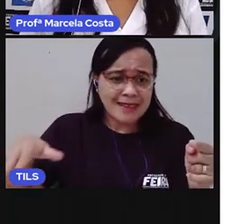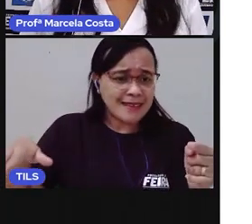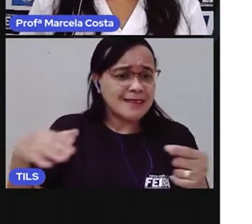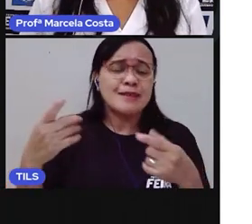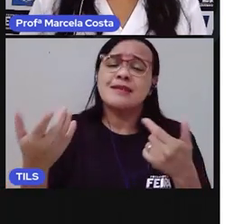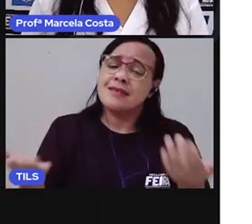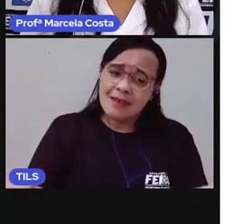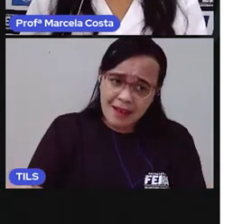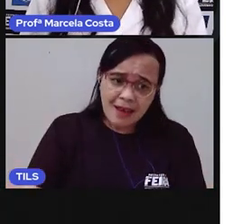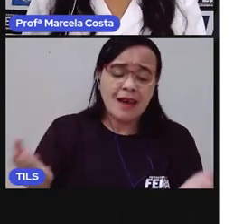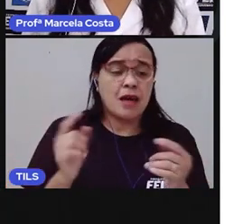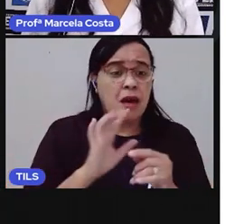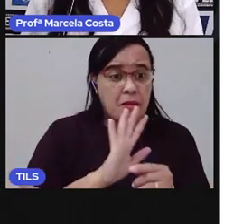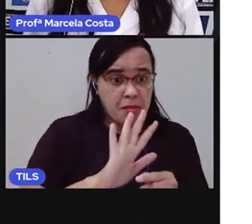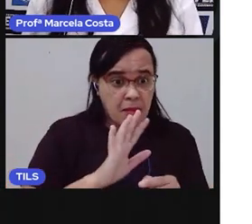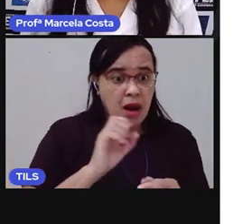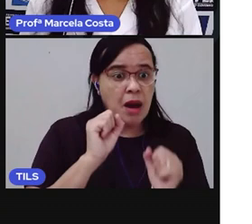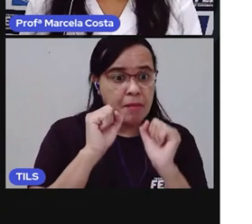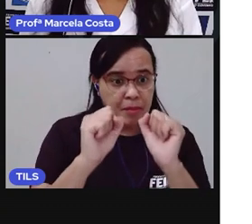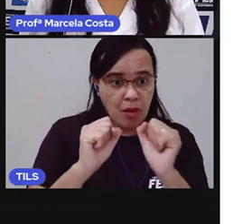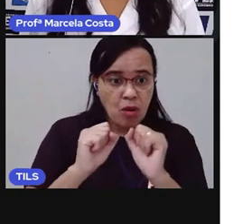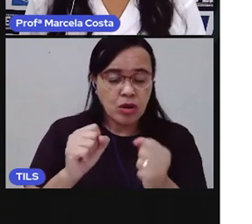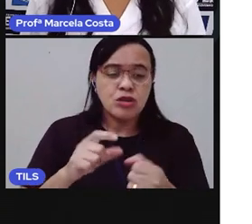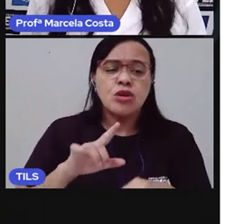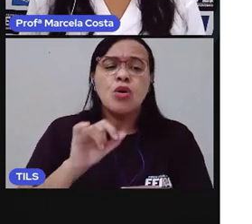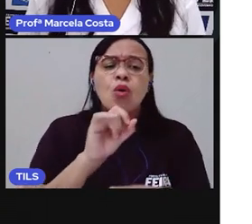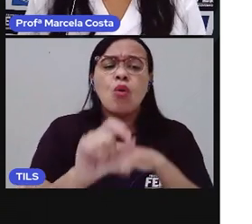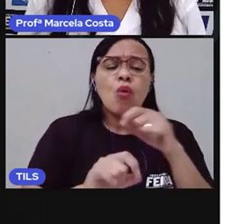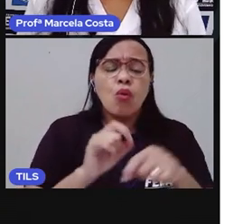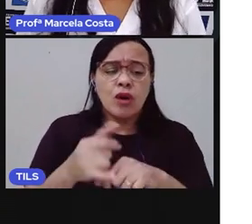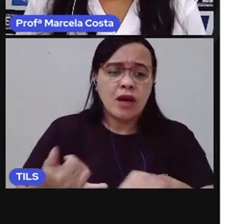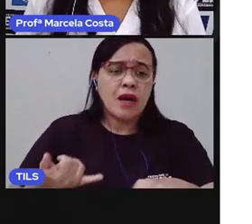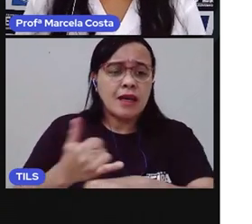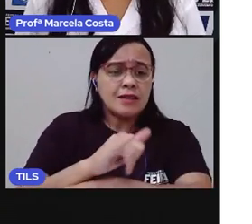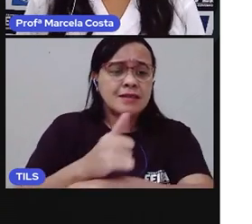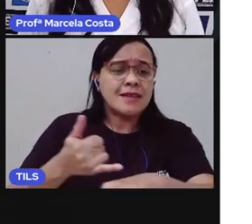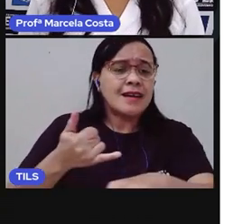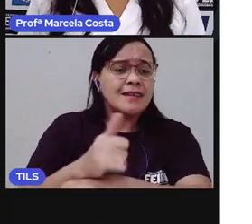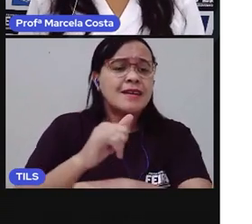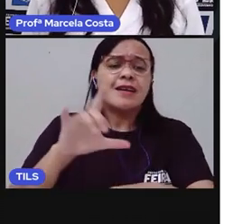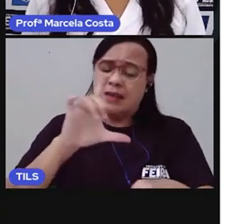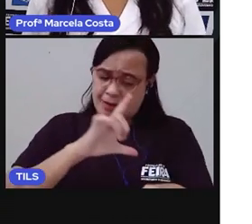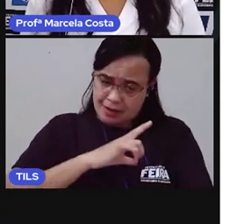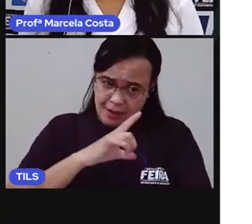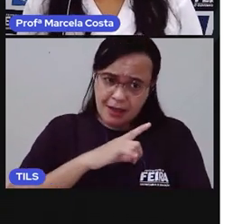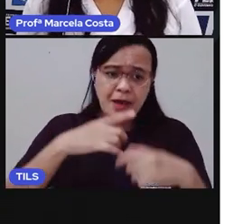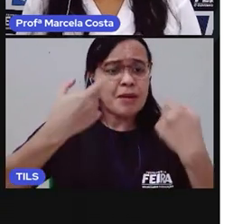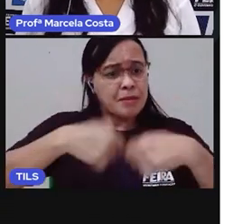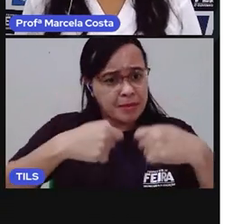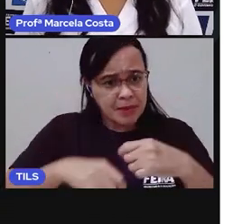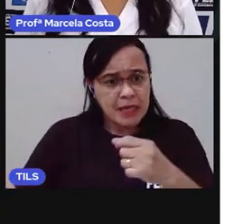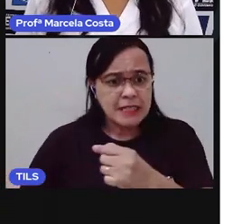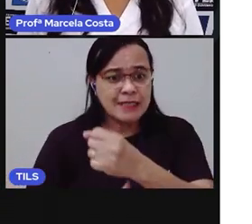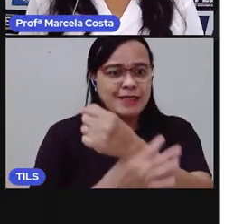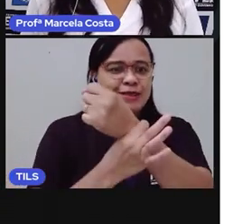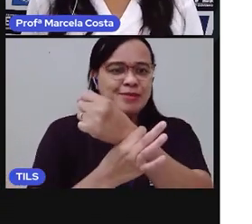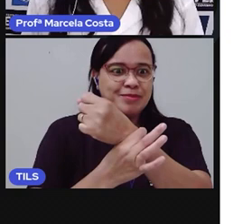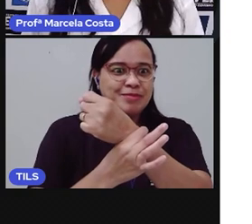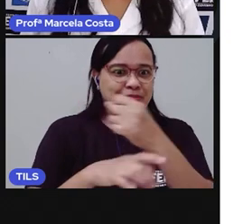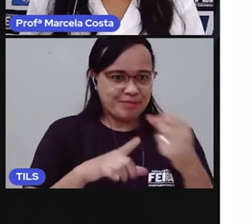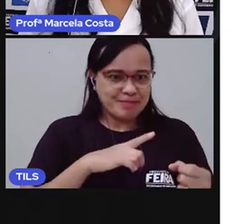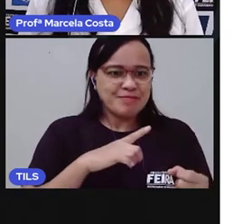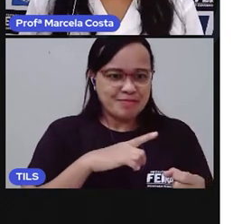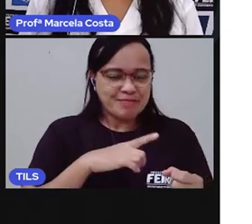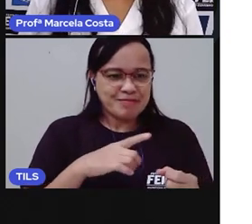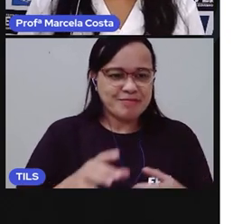estratégias pra se proteger, pra se sentir mais seguro. Por exemplo, você pode, se você